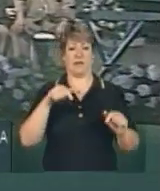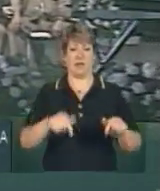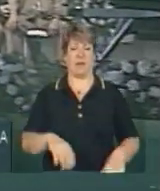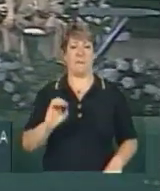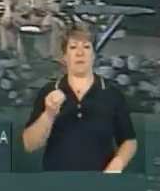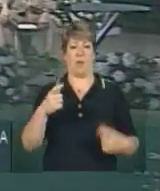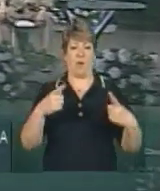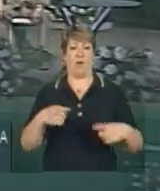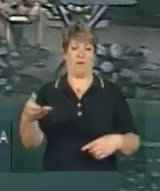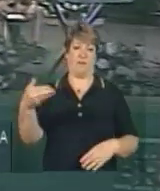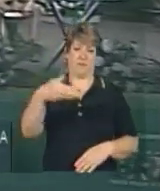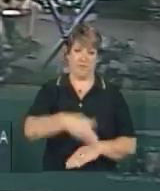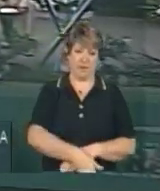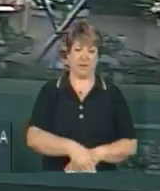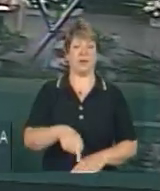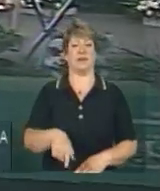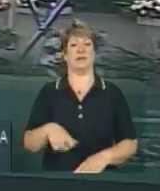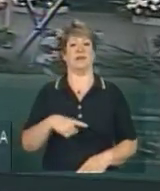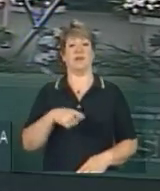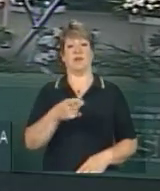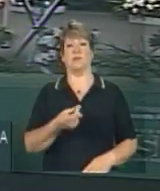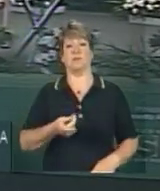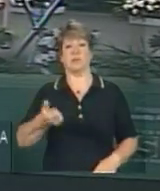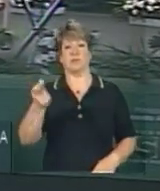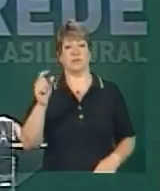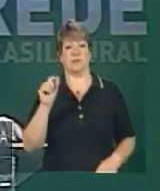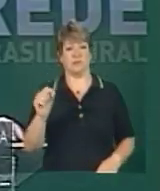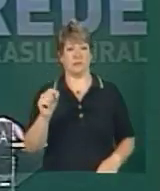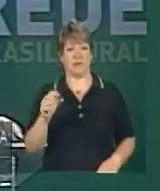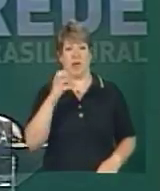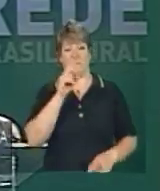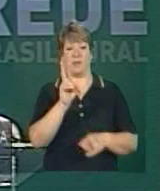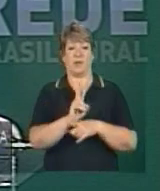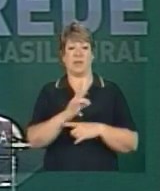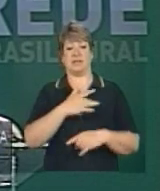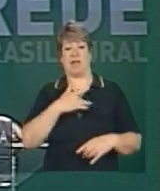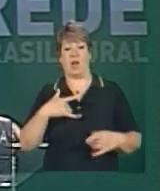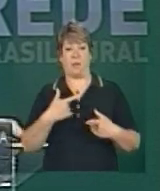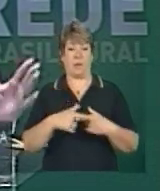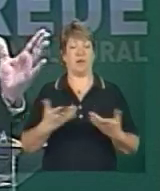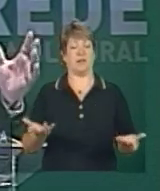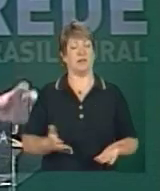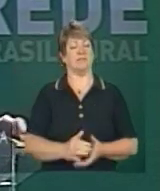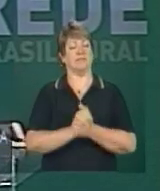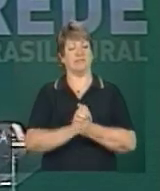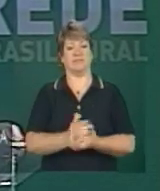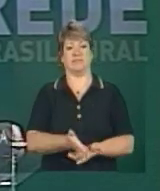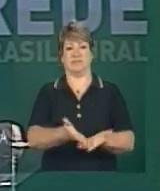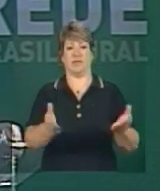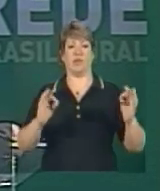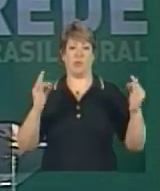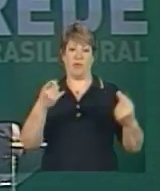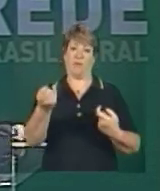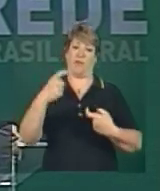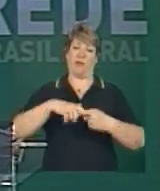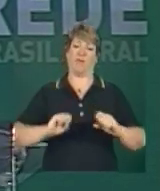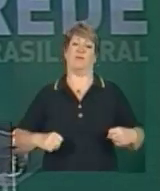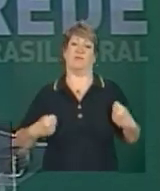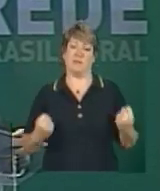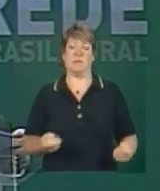Porto Alegre. O senhor se retirou quase que diretamente para cuidar da saúde, então, celebrar em nome de todos os brasileiros o seu retorno